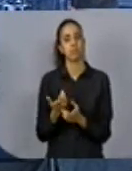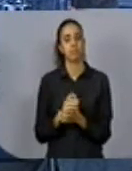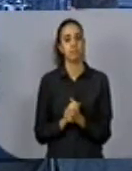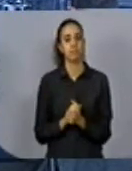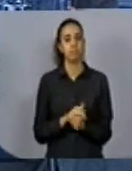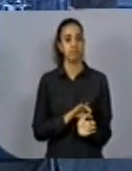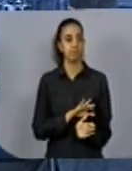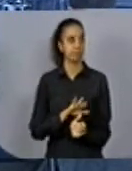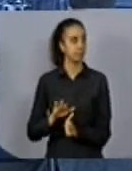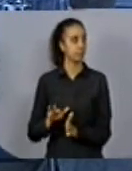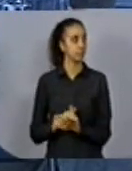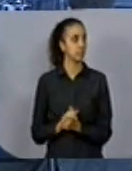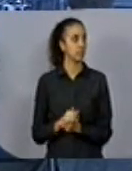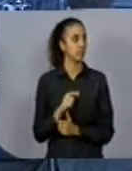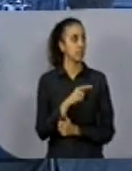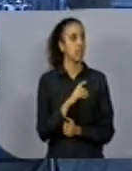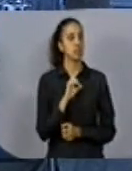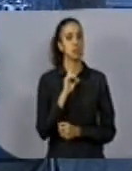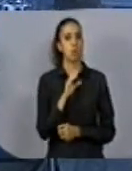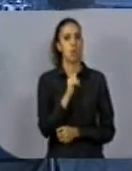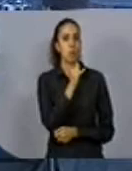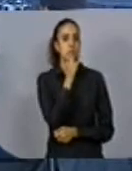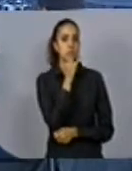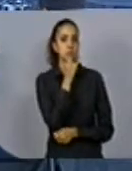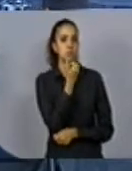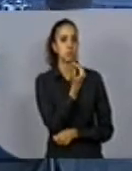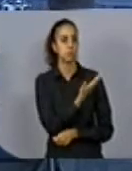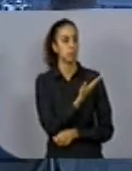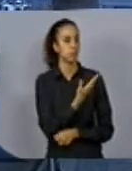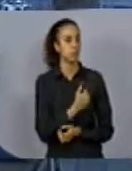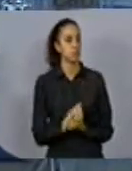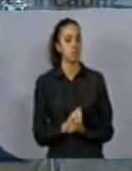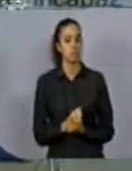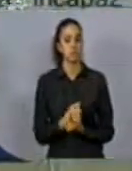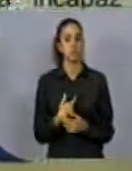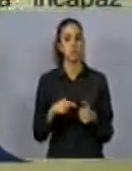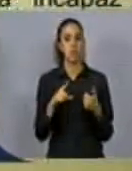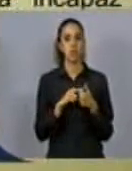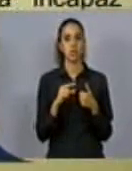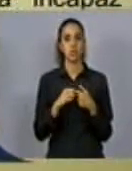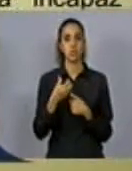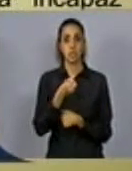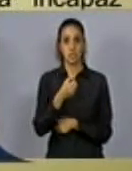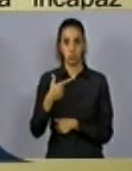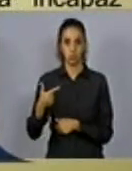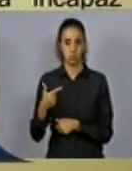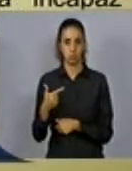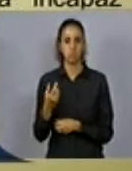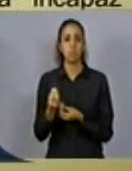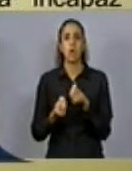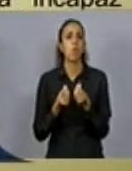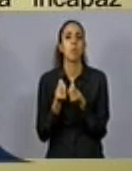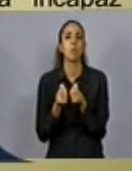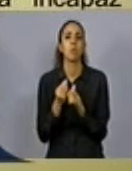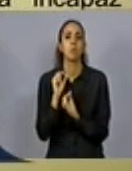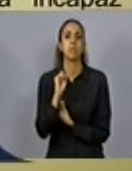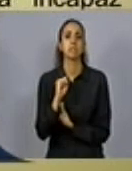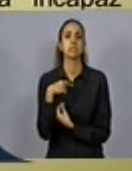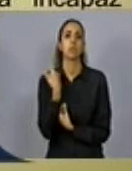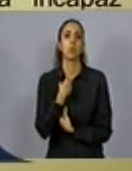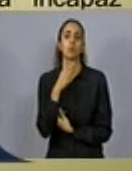aqui um demonstrativo em relação à questão do artigo 62. Como seria se nós fôssemos